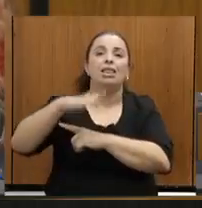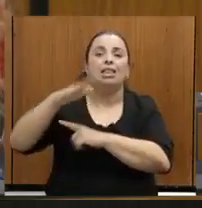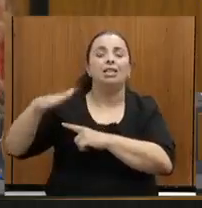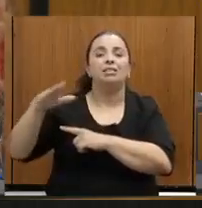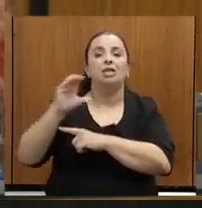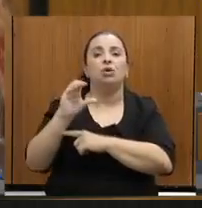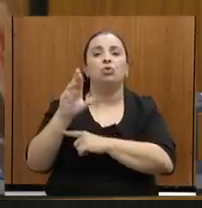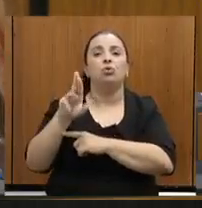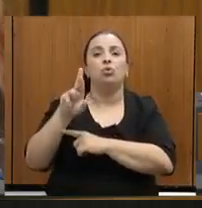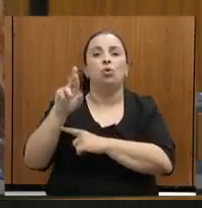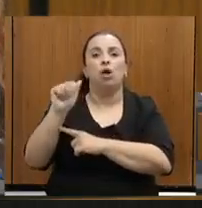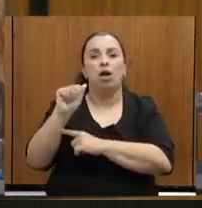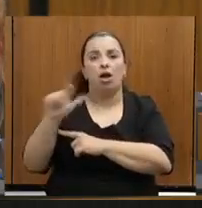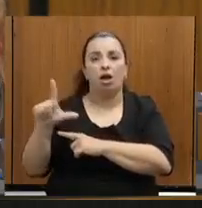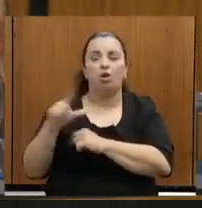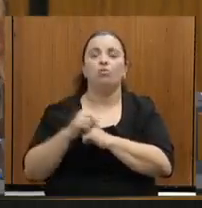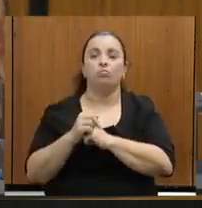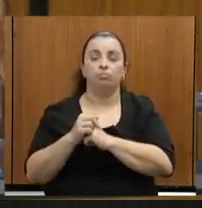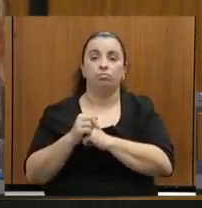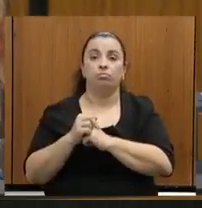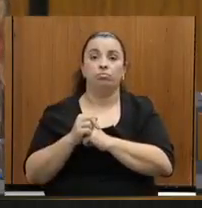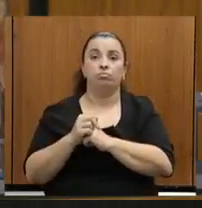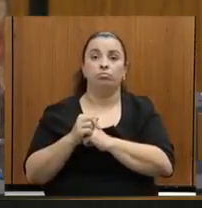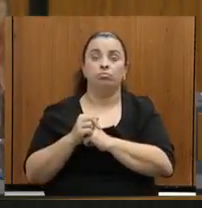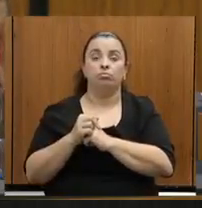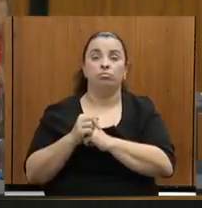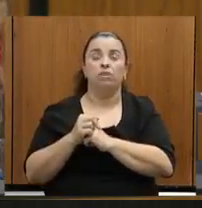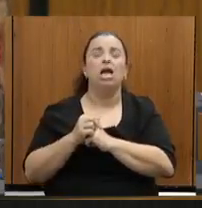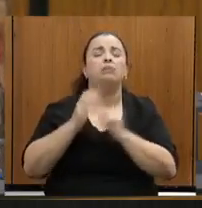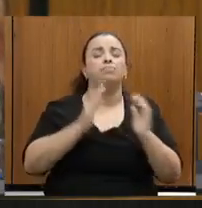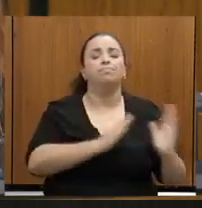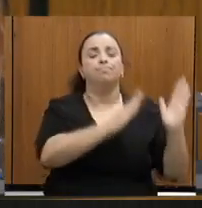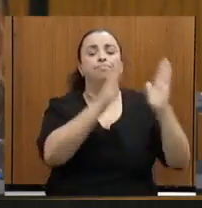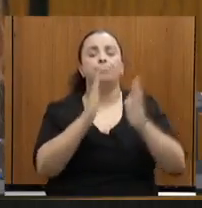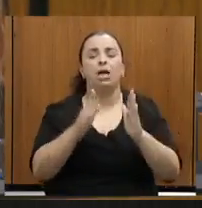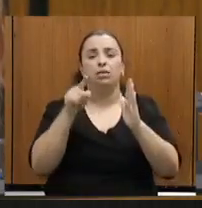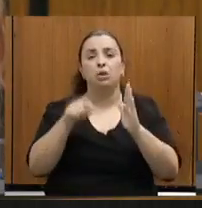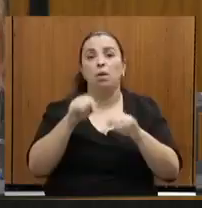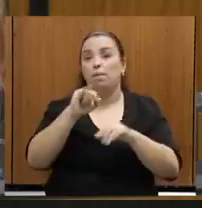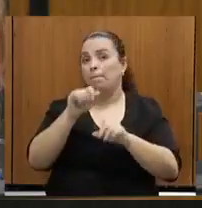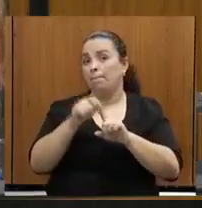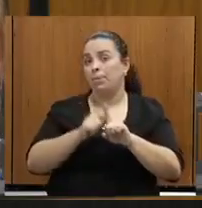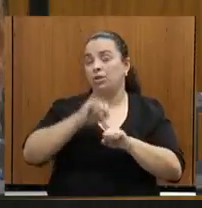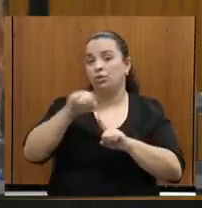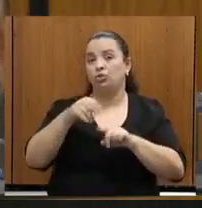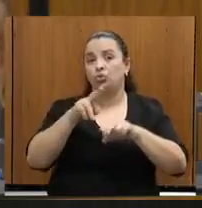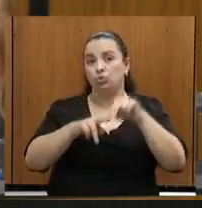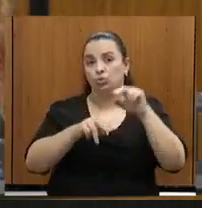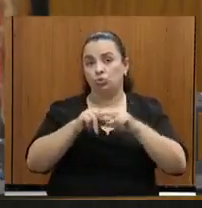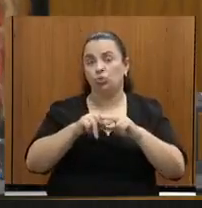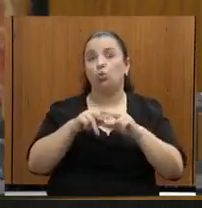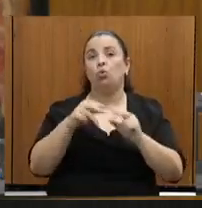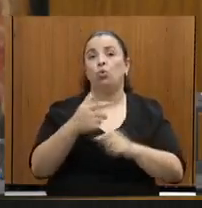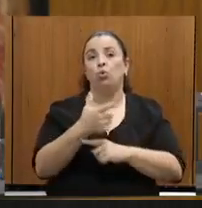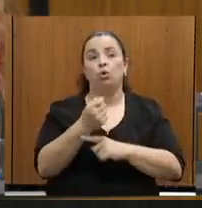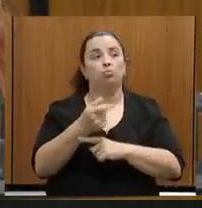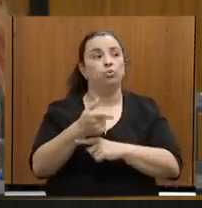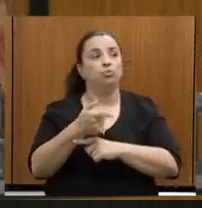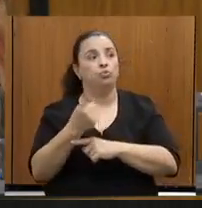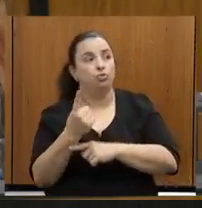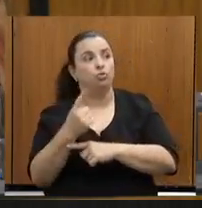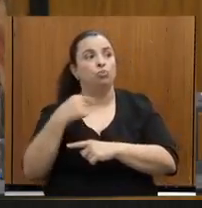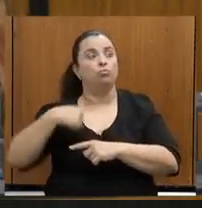colegiado. Na sequência, em junho deste ano, no dia 14, nós ouvimos dos